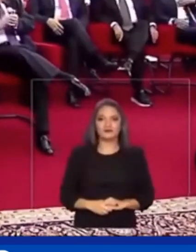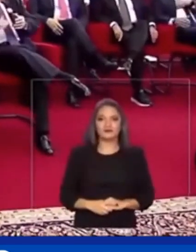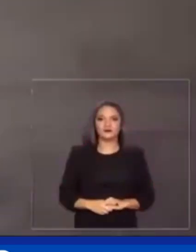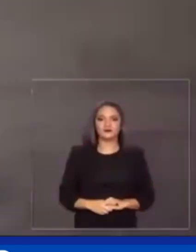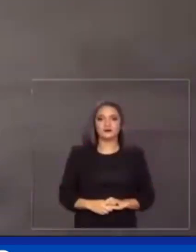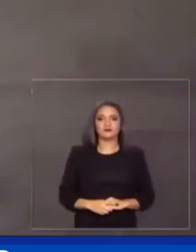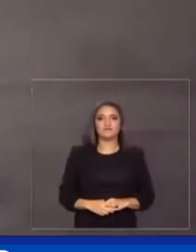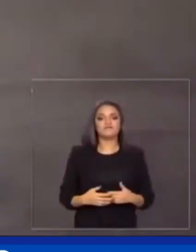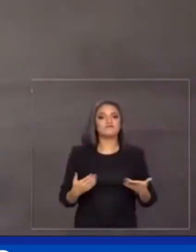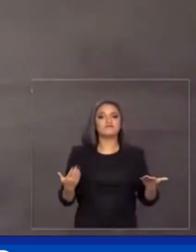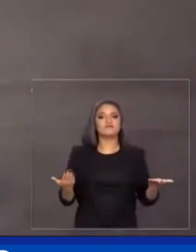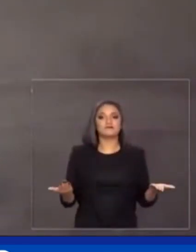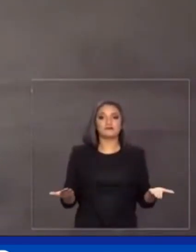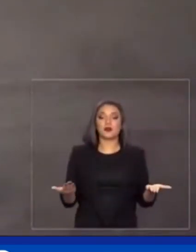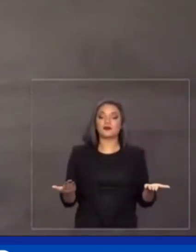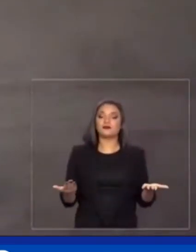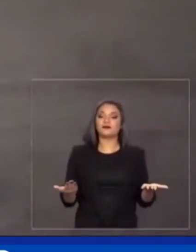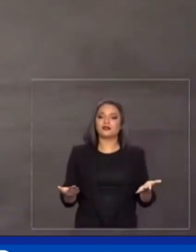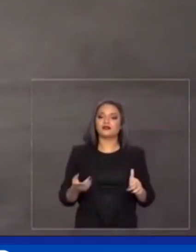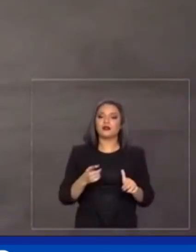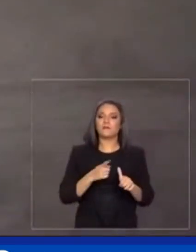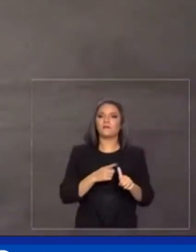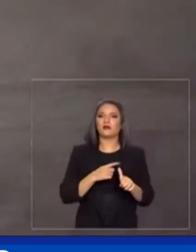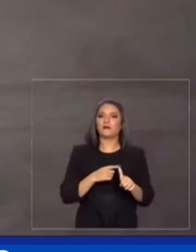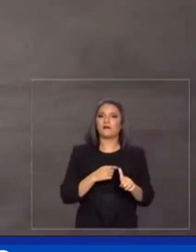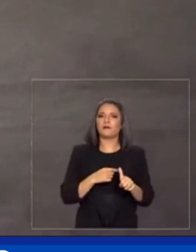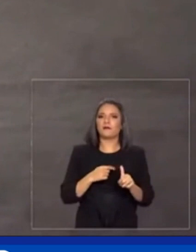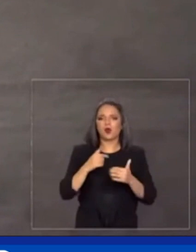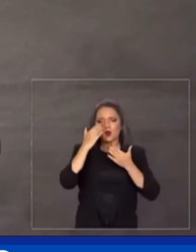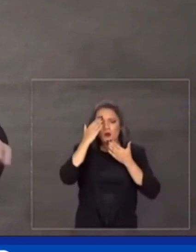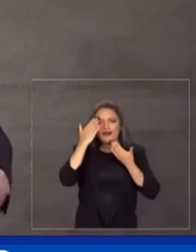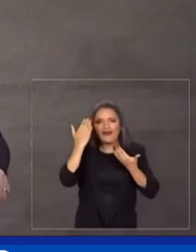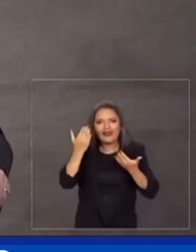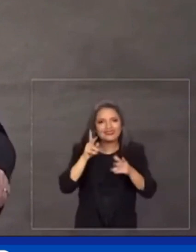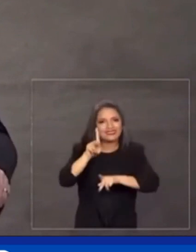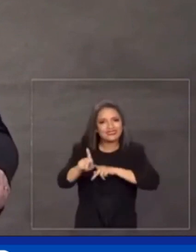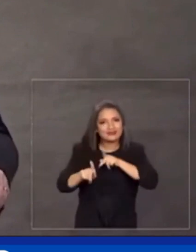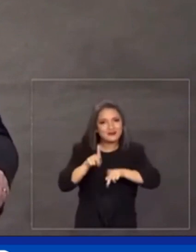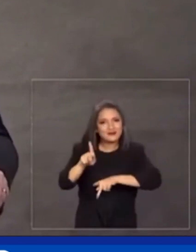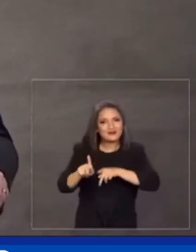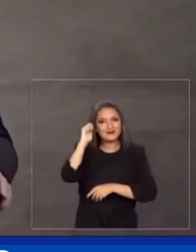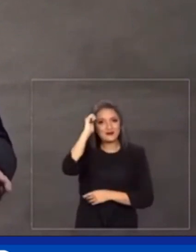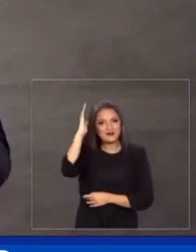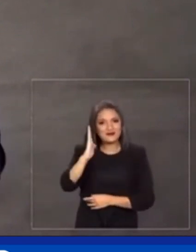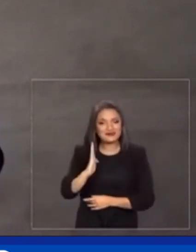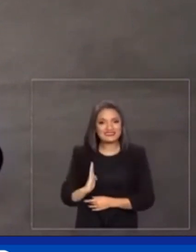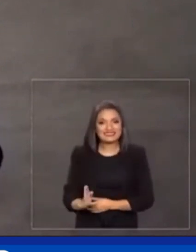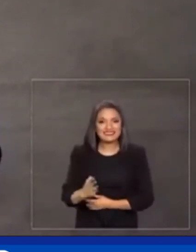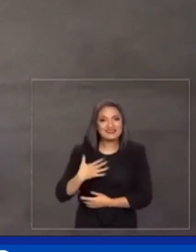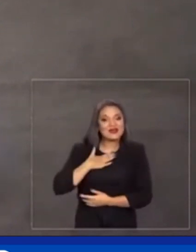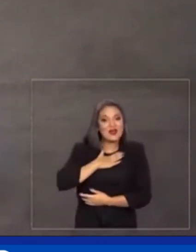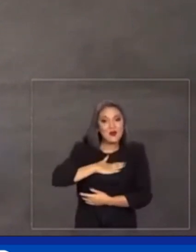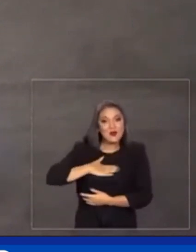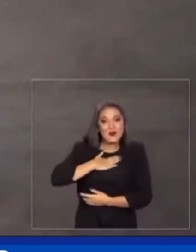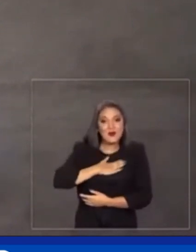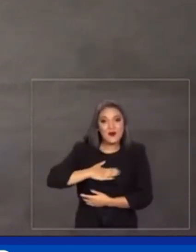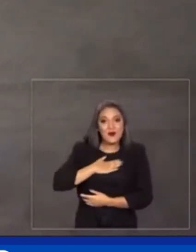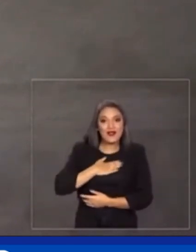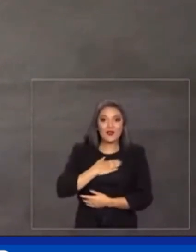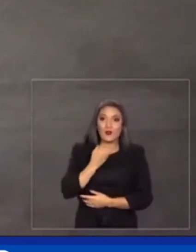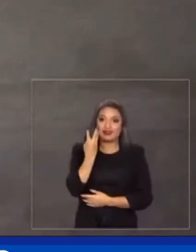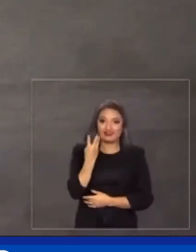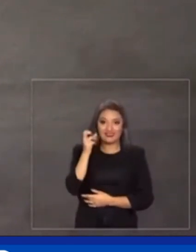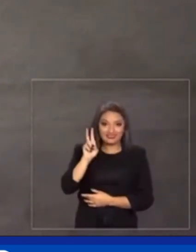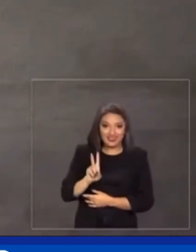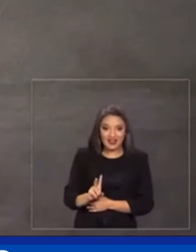Em primeiro lugar, quero agradecer ao povo brasileiro pela honra de presidir pela terceira